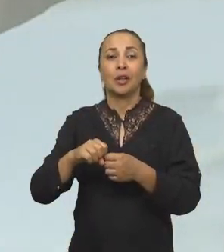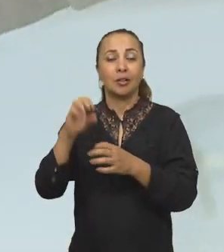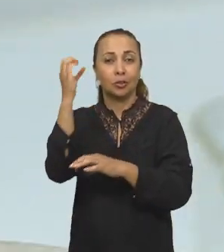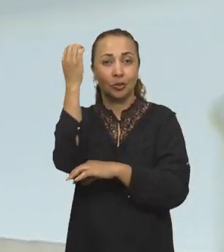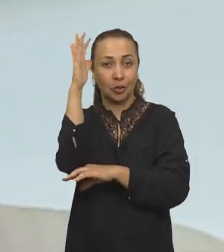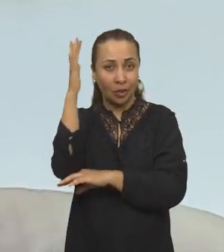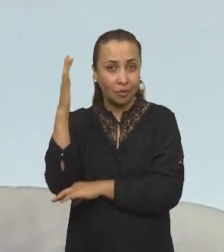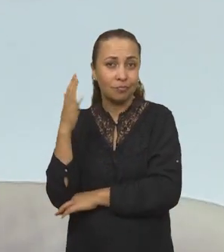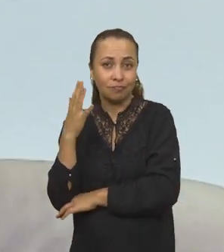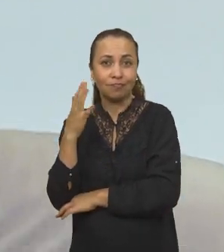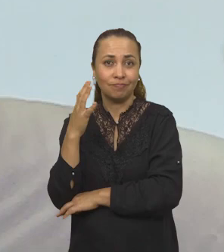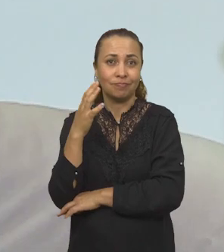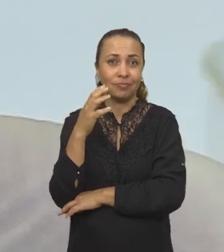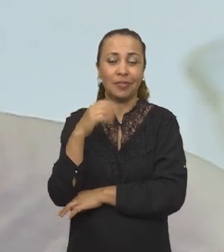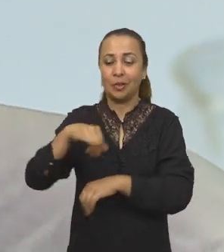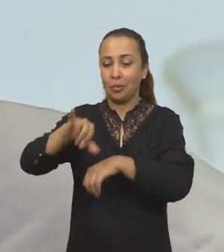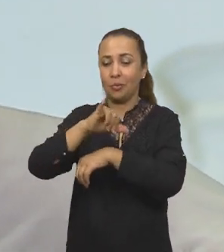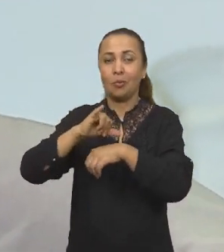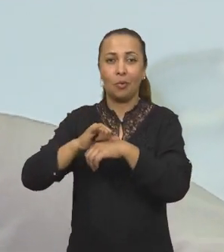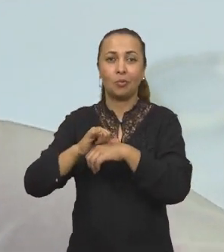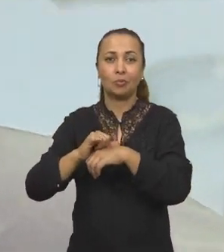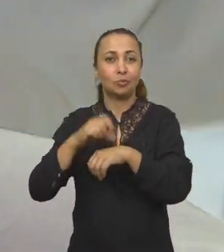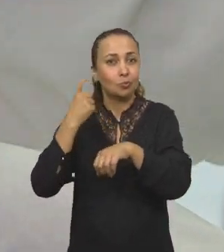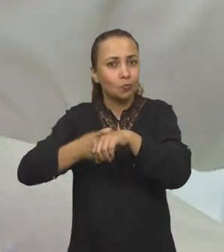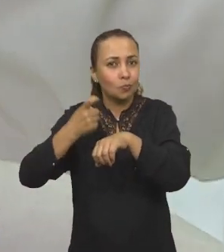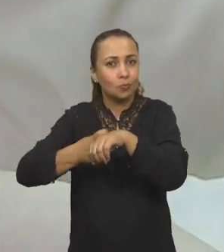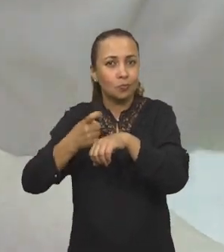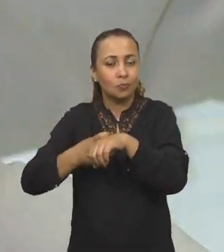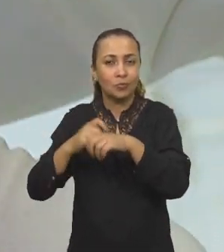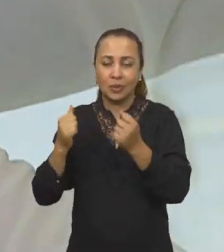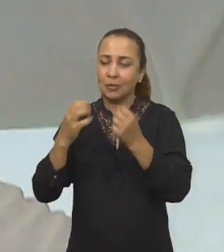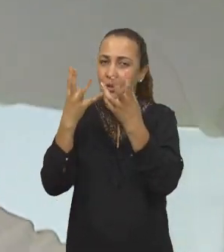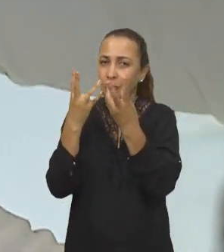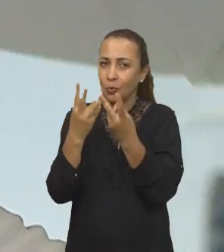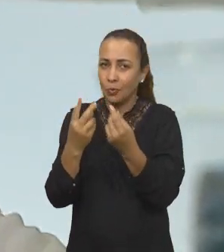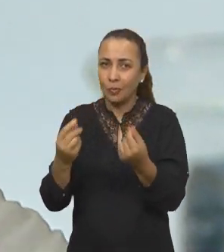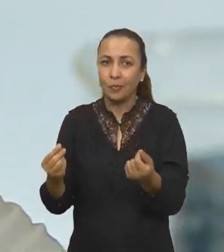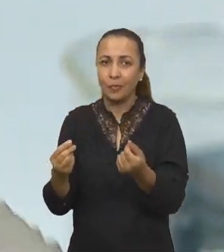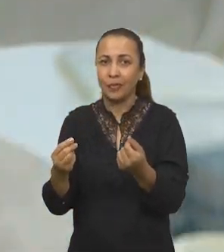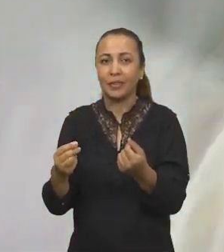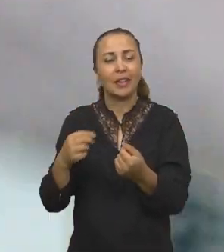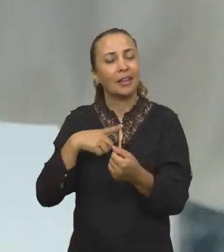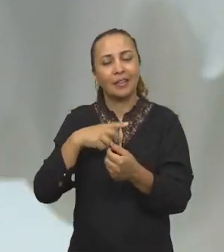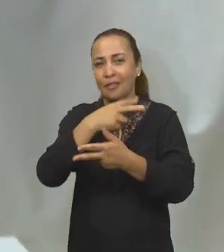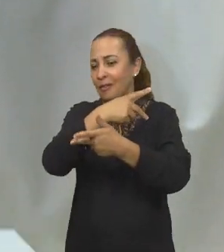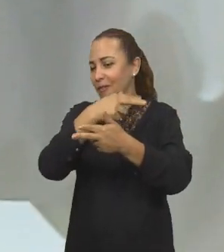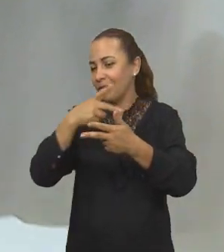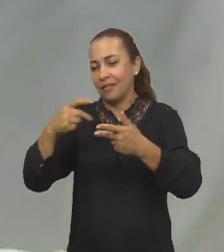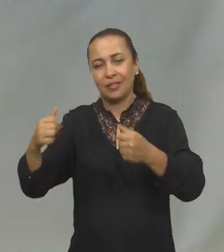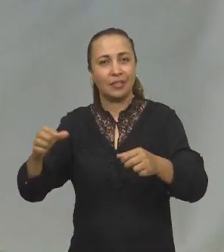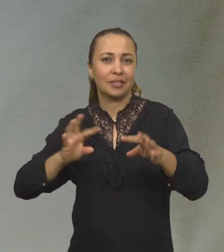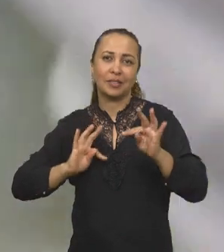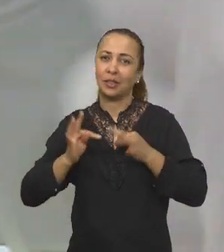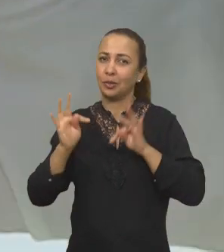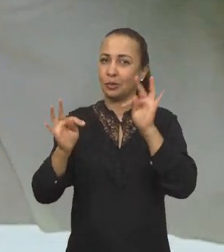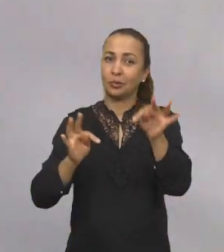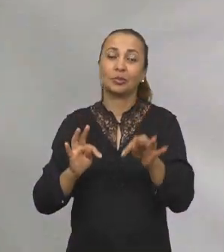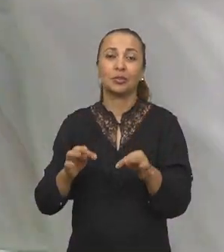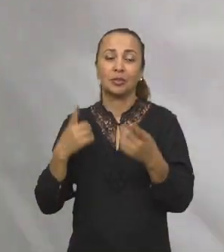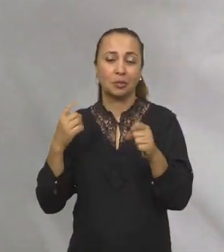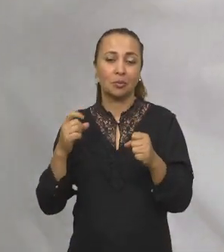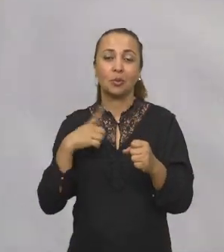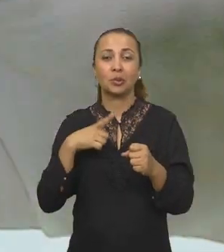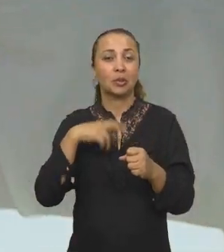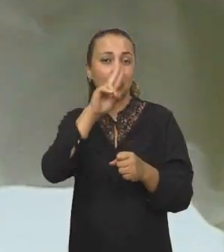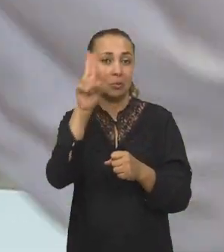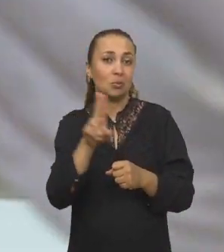defumada, e é um óleo bruto, que deve ser submetido a um processo de refino. E aí são várias as tecnologias de obtenção